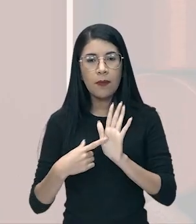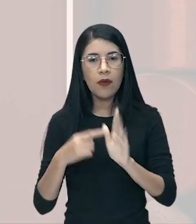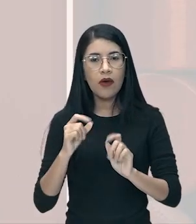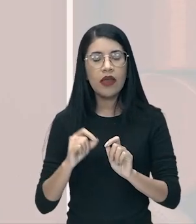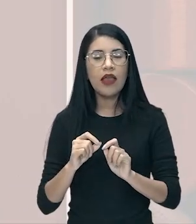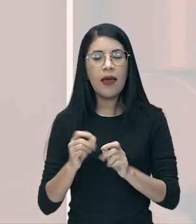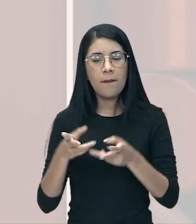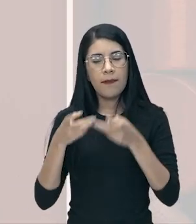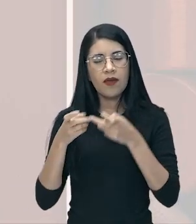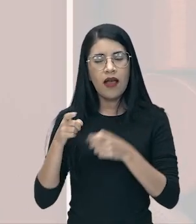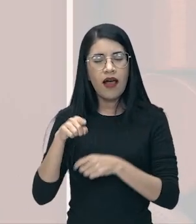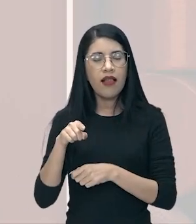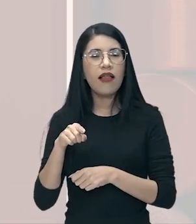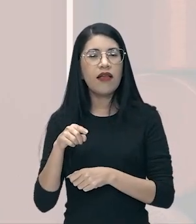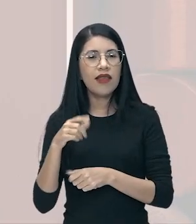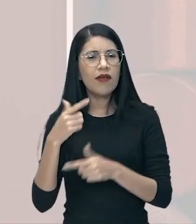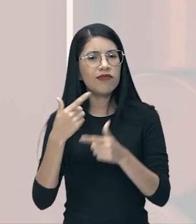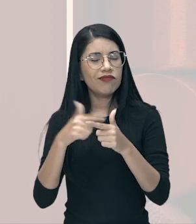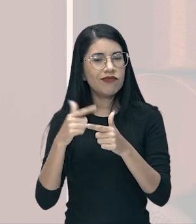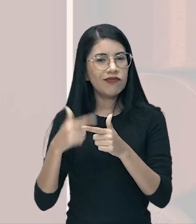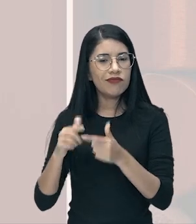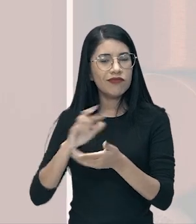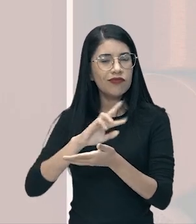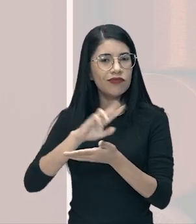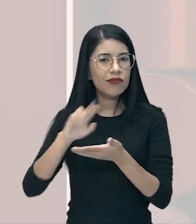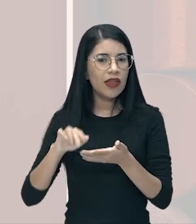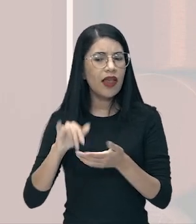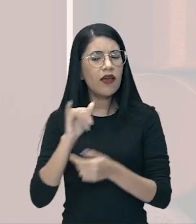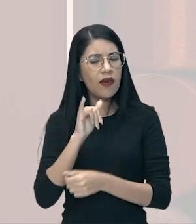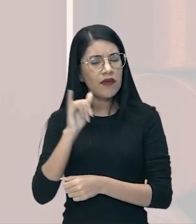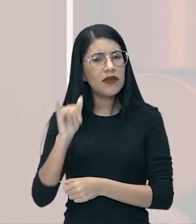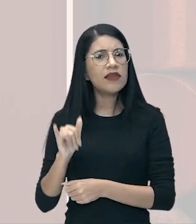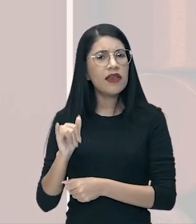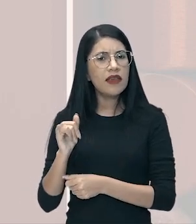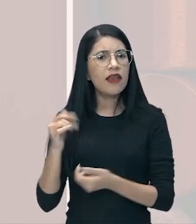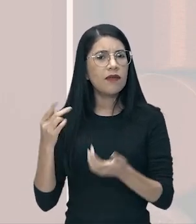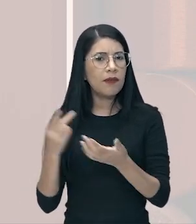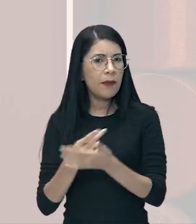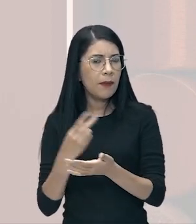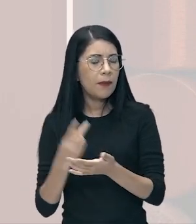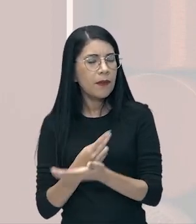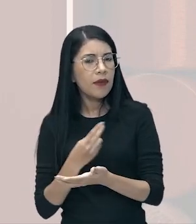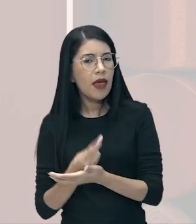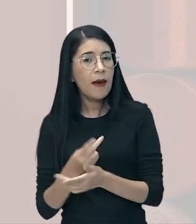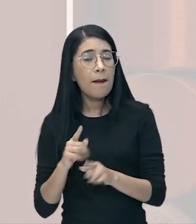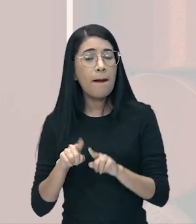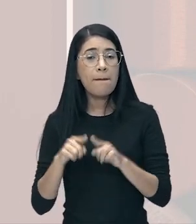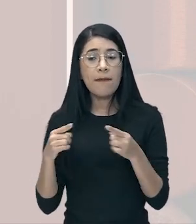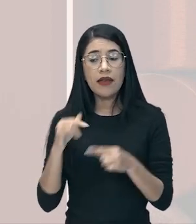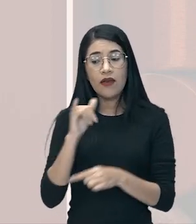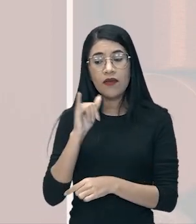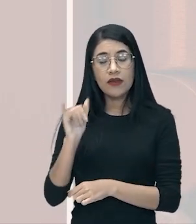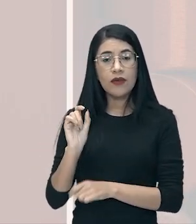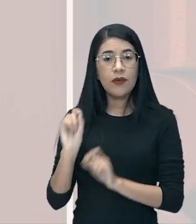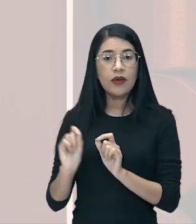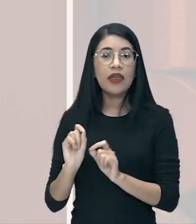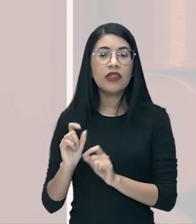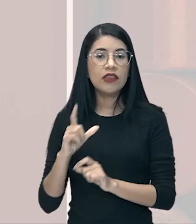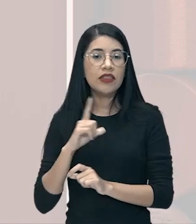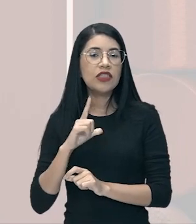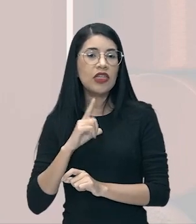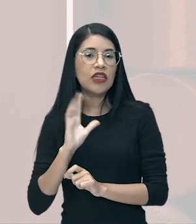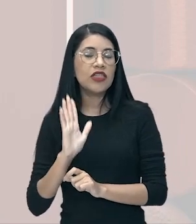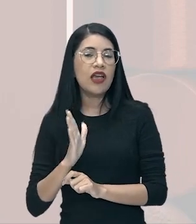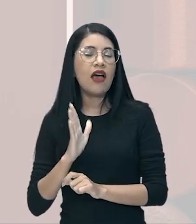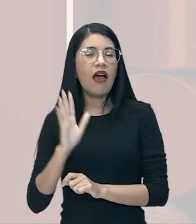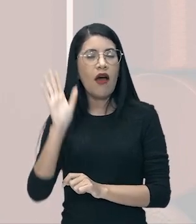filhos fizeram e diz, opa, o que vocês fizeram. Eu avisei vocês que ia dar errado, só que esse avisei vocês já vinha com a solução.